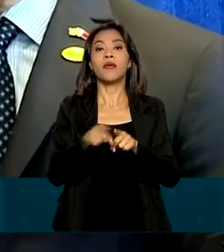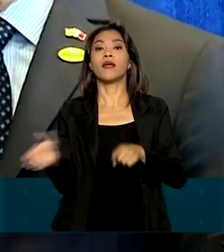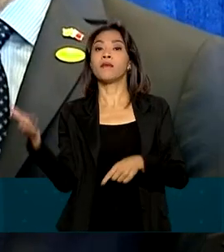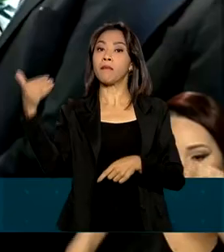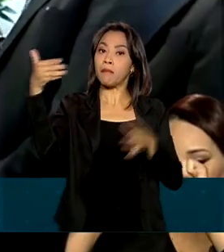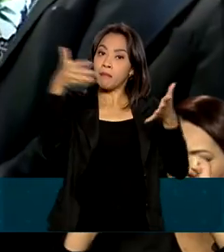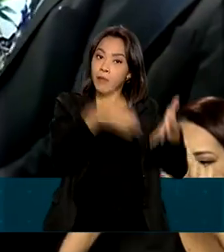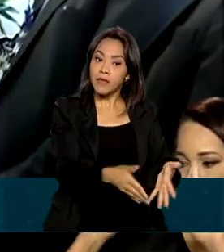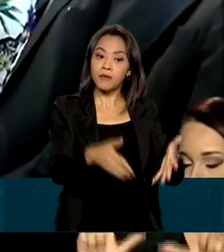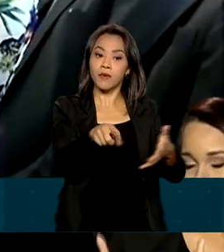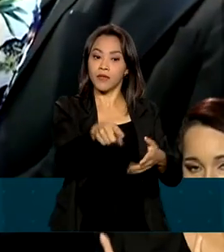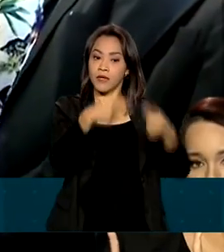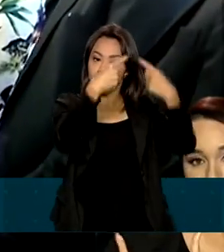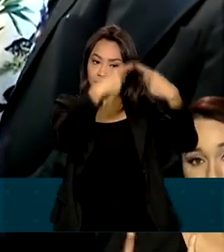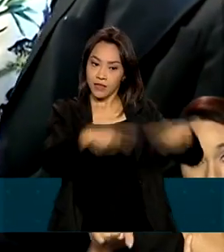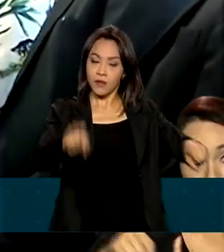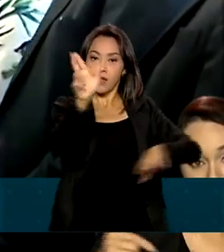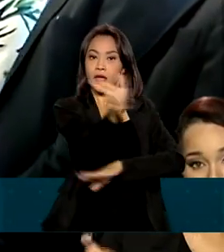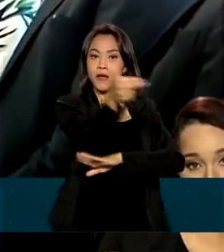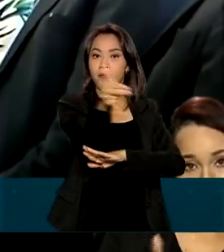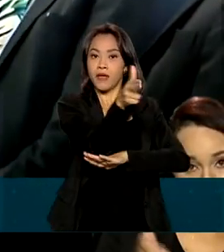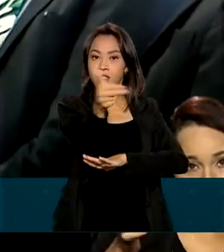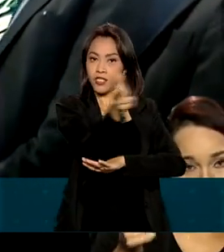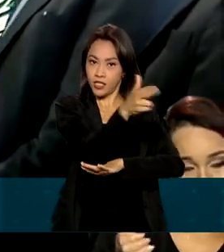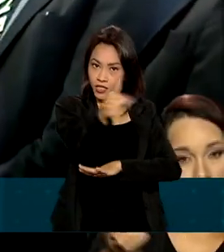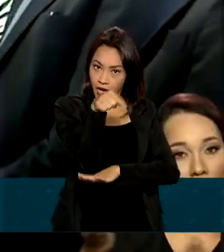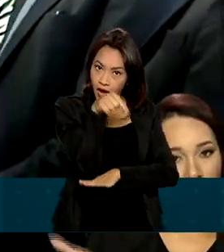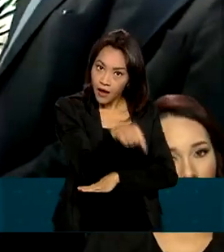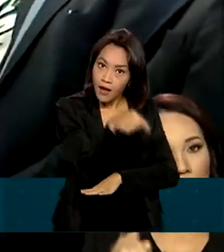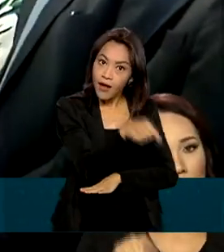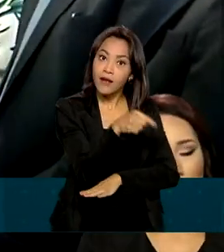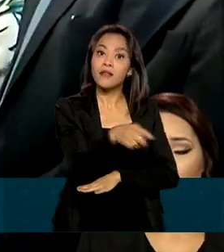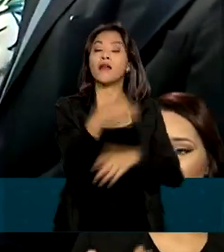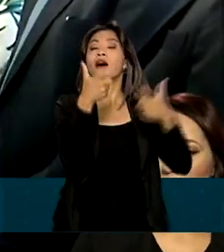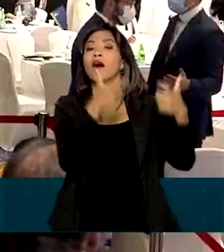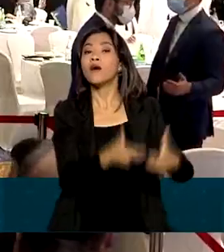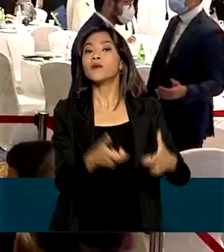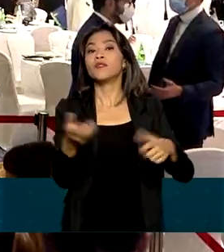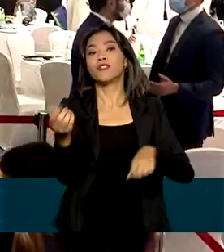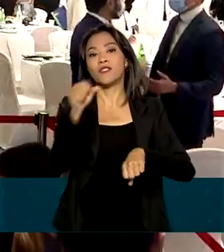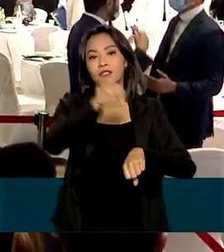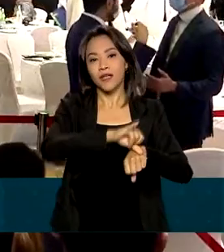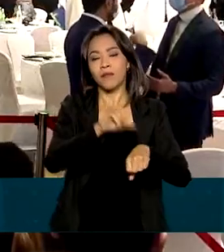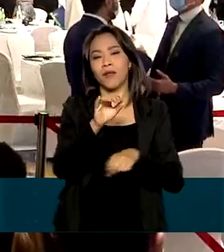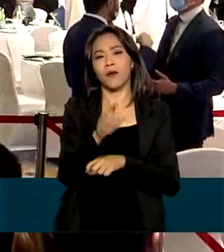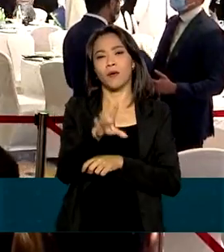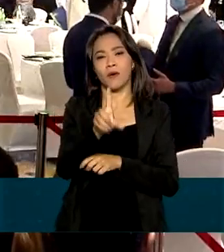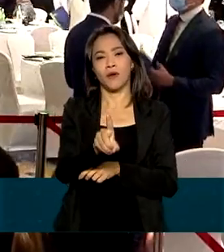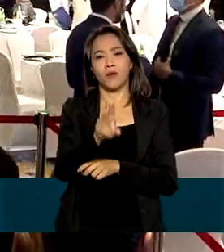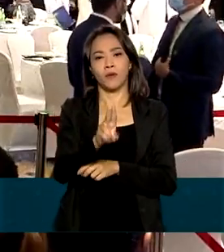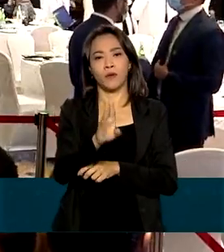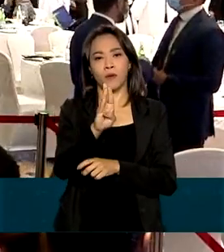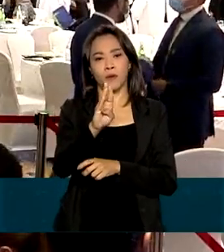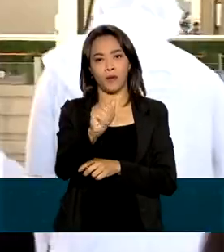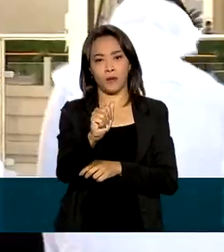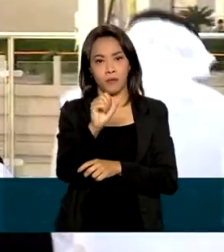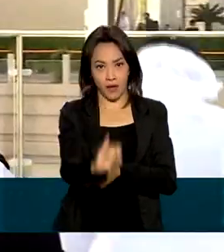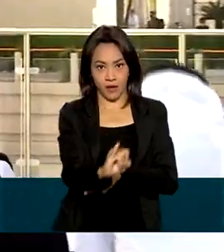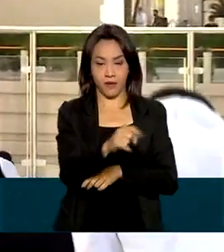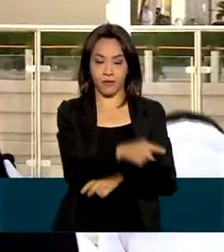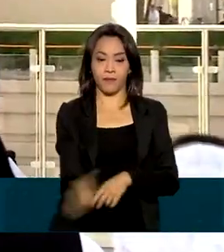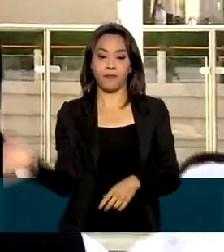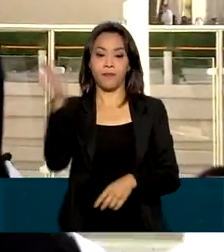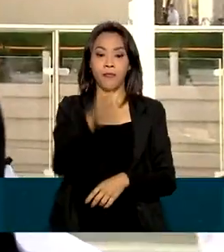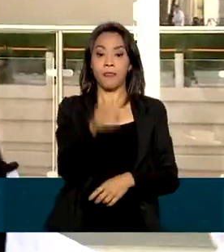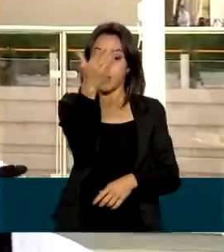inauguração da Embaixada do Brasil em Manama, capital do Reino do Bahrein. E nos encontros com líderes e autoridades, o